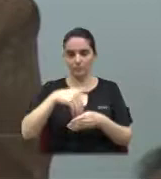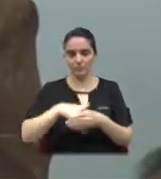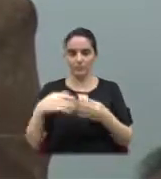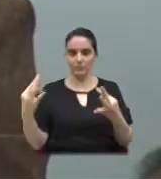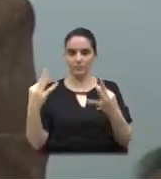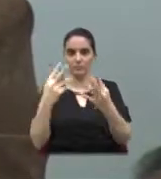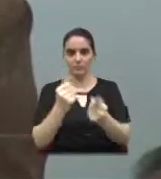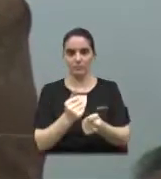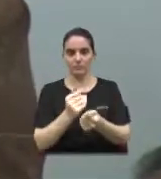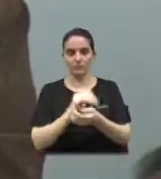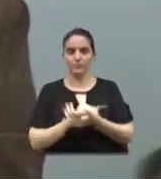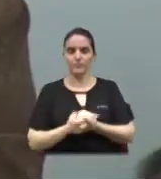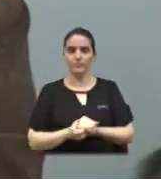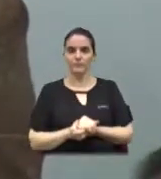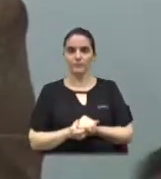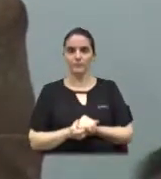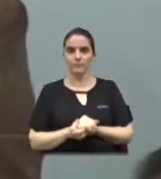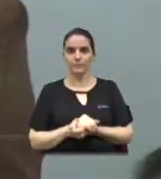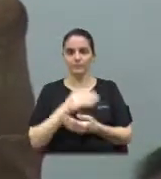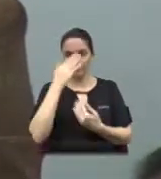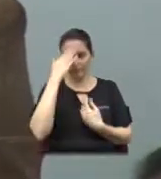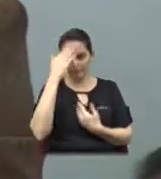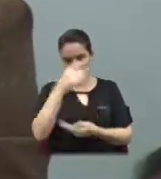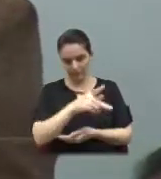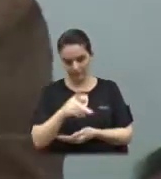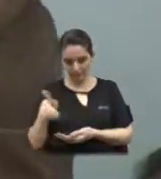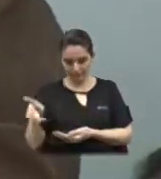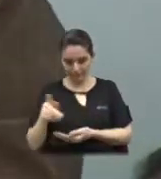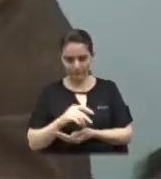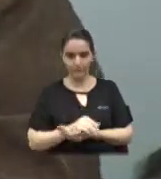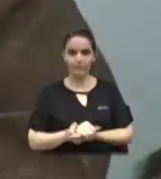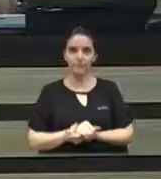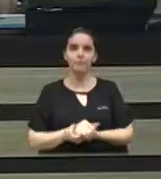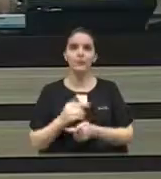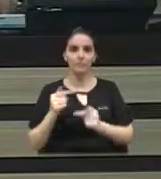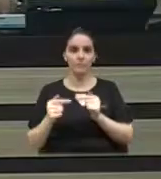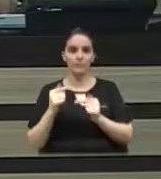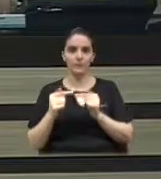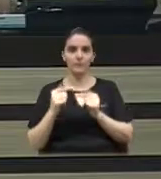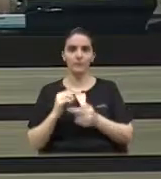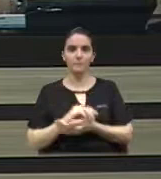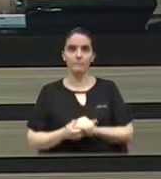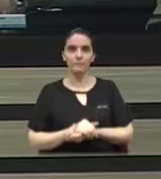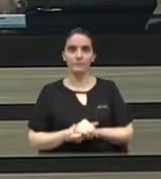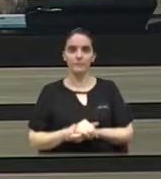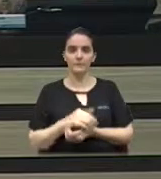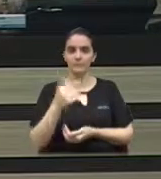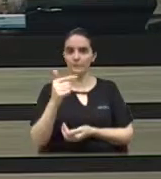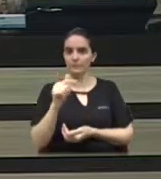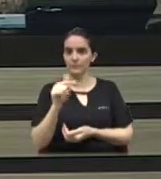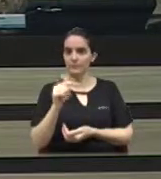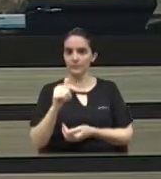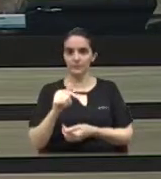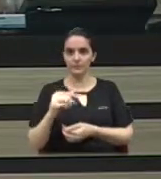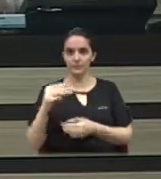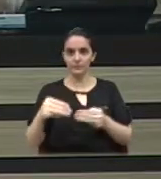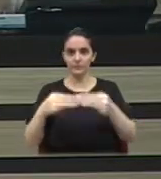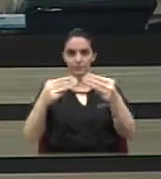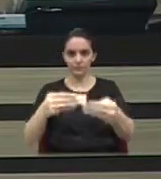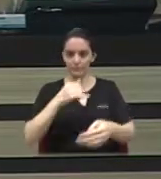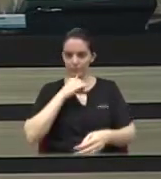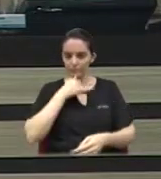nessa moção. Muito obrigada, seu presidente. Continua a discussão. Não havendo a moção de pesar